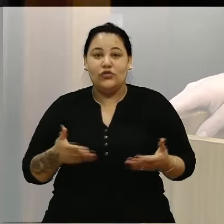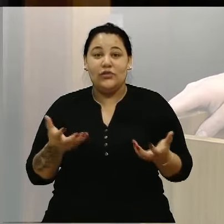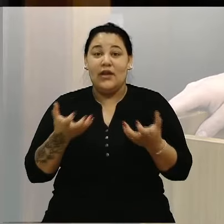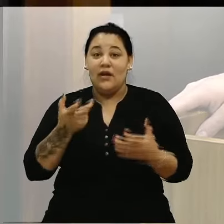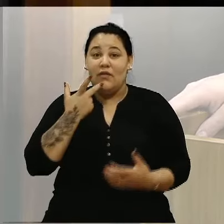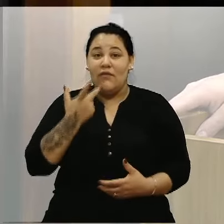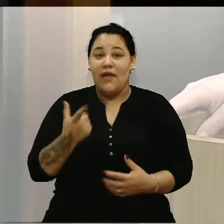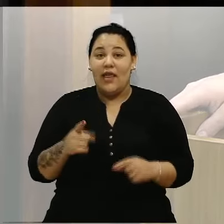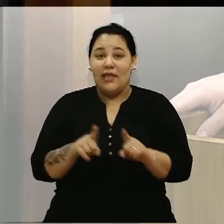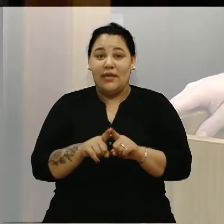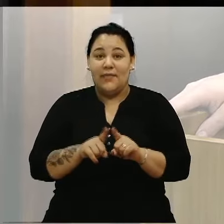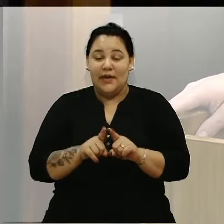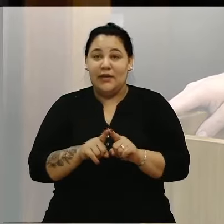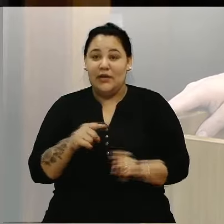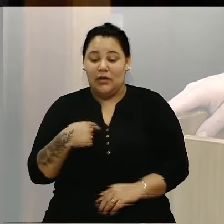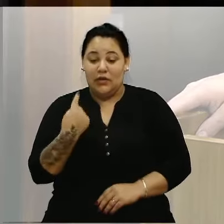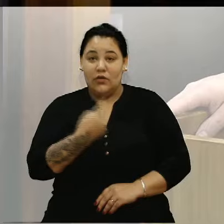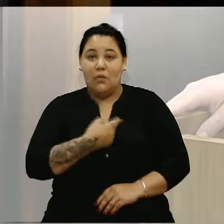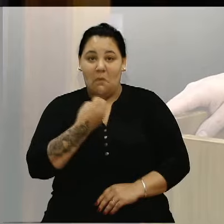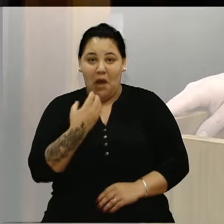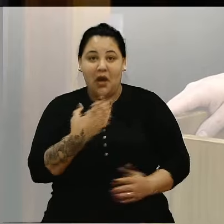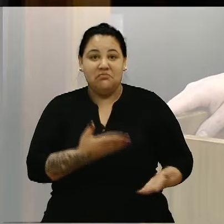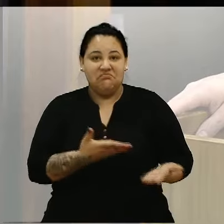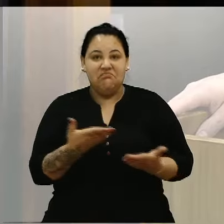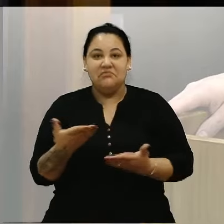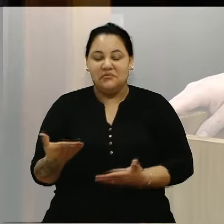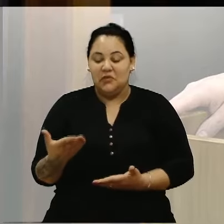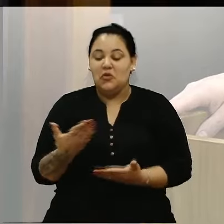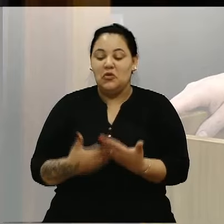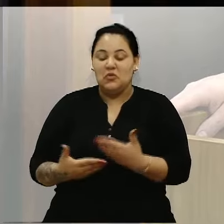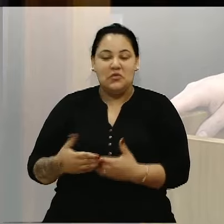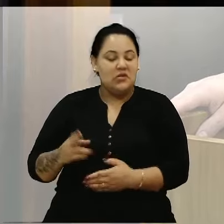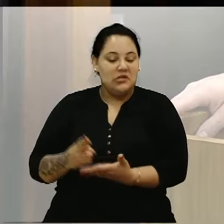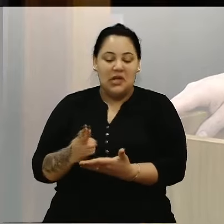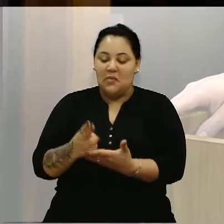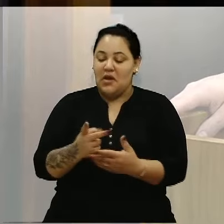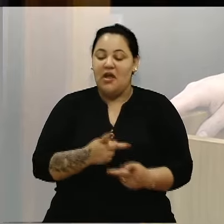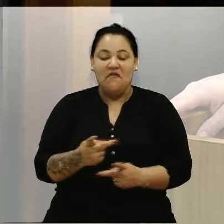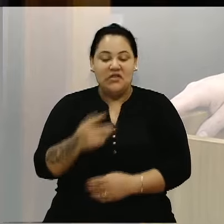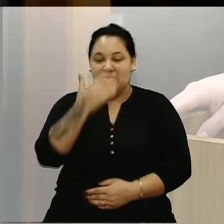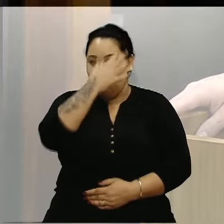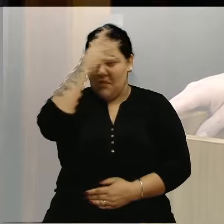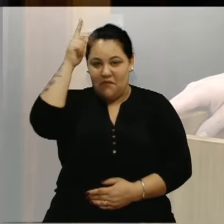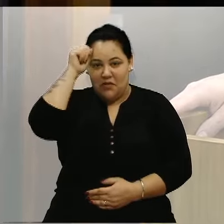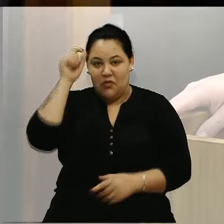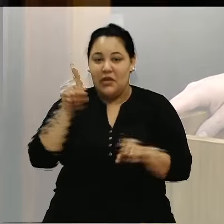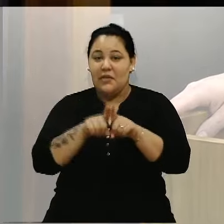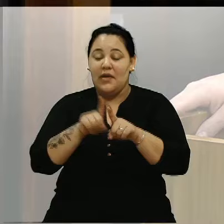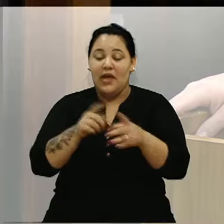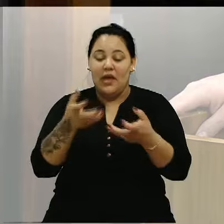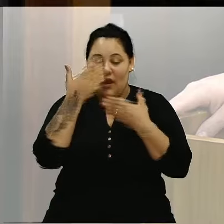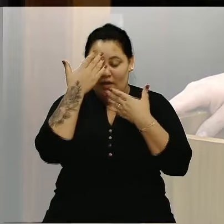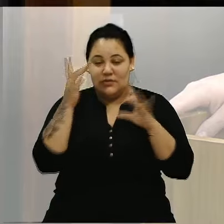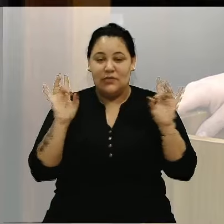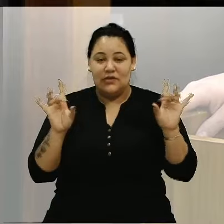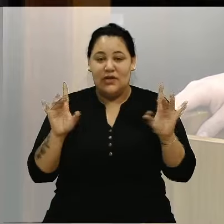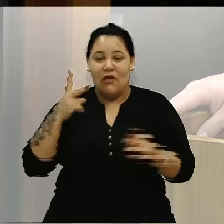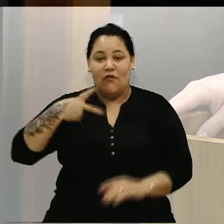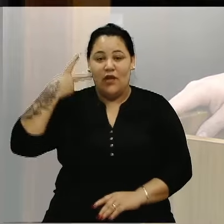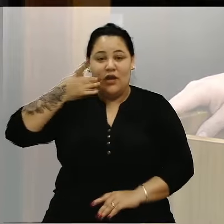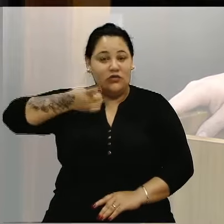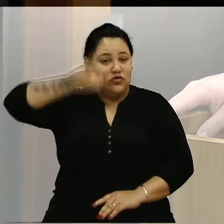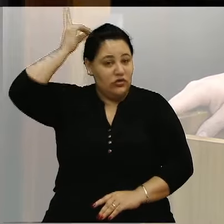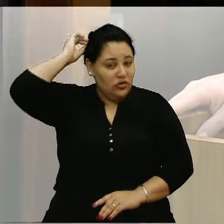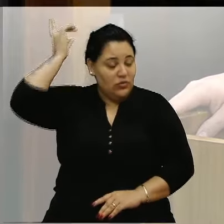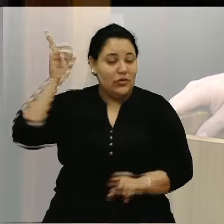que somos muito bem recebidos todas as vezes que viemos na Prefeitura. Quero agradecer em especial ao vereador Lucas Gil e o